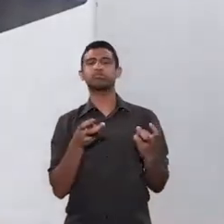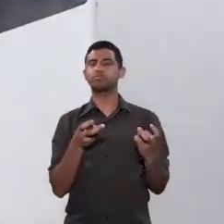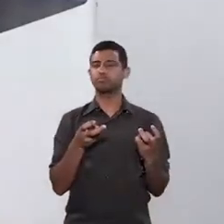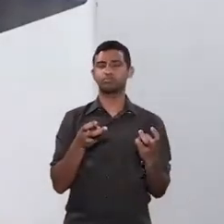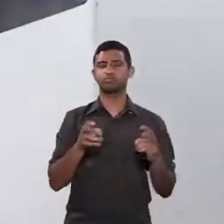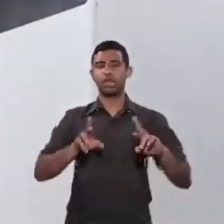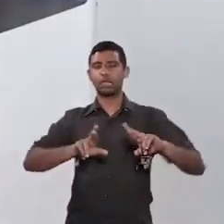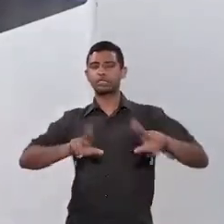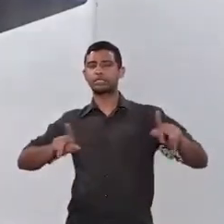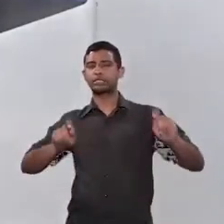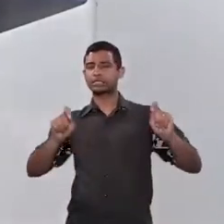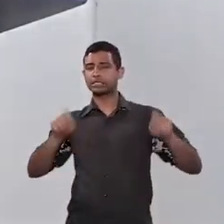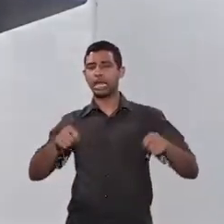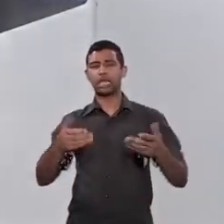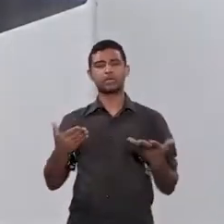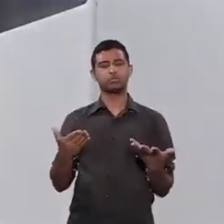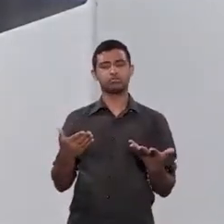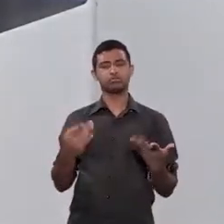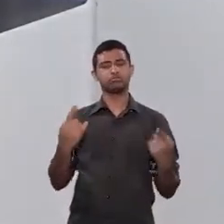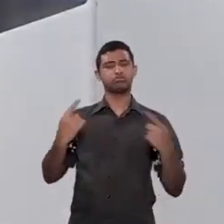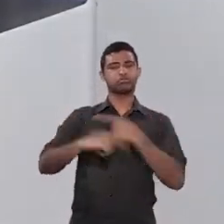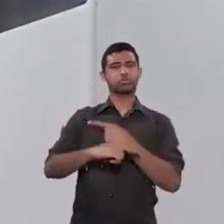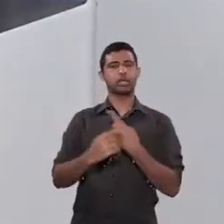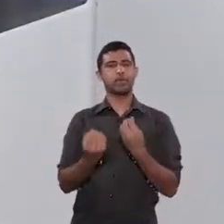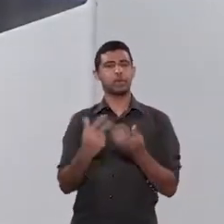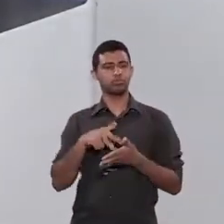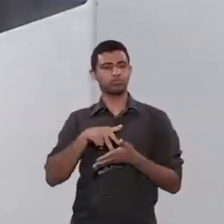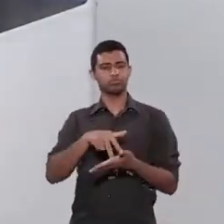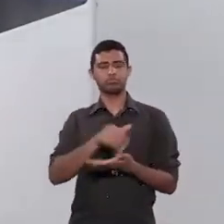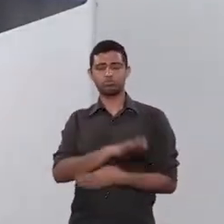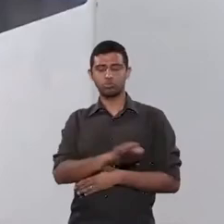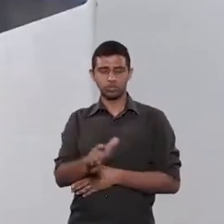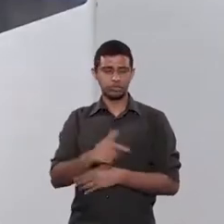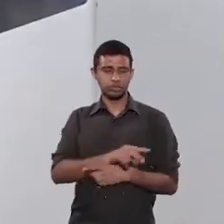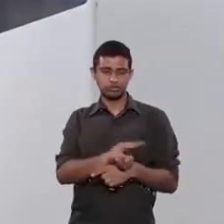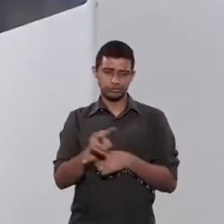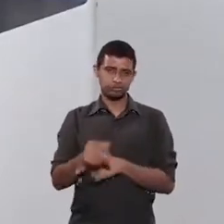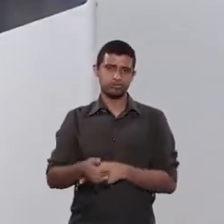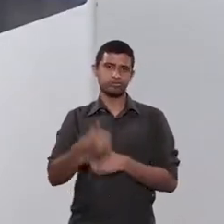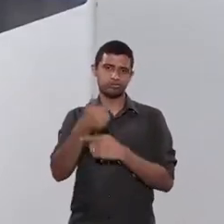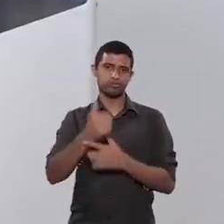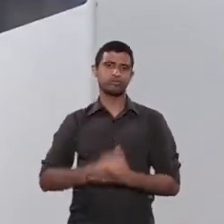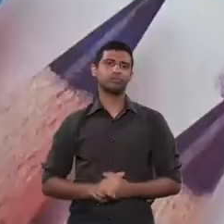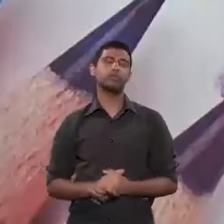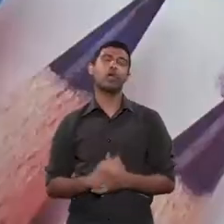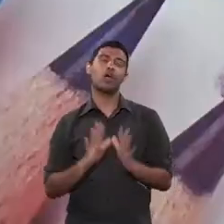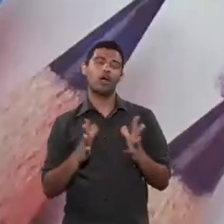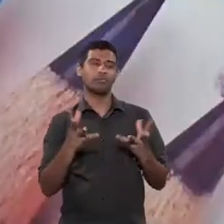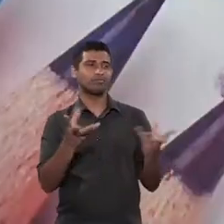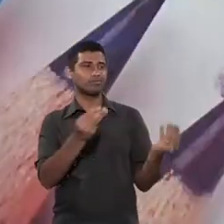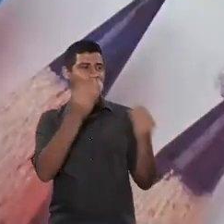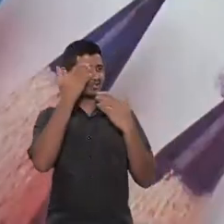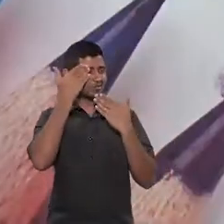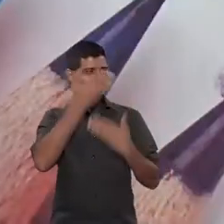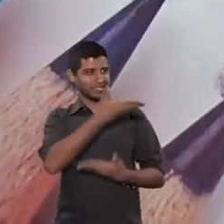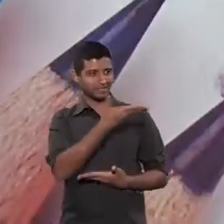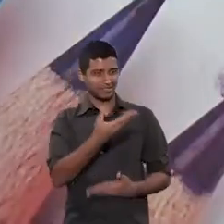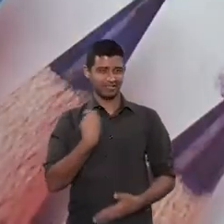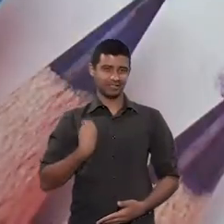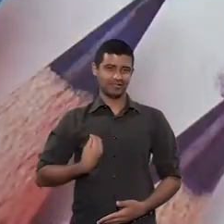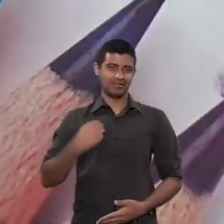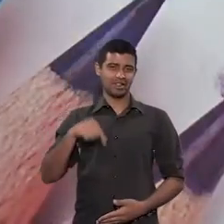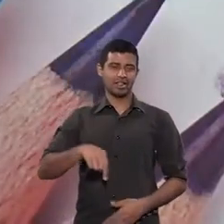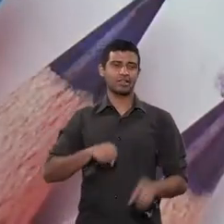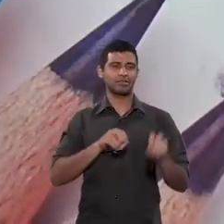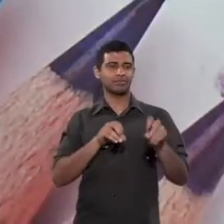e separar o joio do trigo para poder posicionar e proteger essa criança da melhor forma possível certeza gente muito obrigada pela